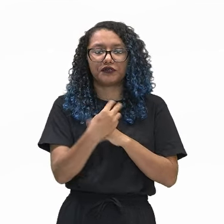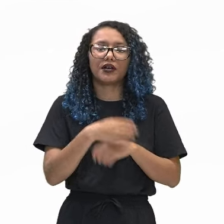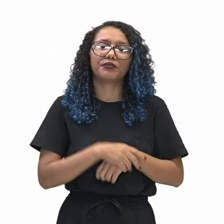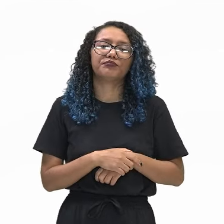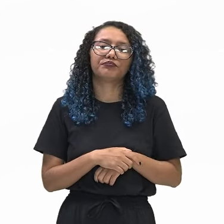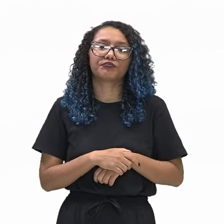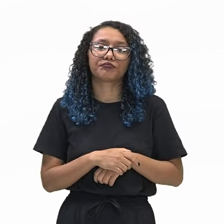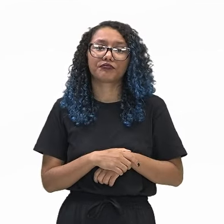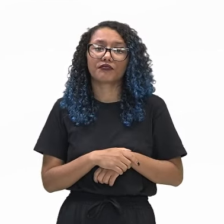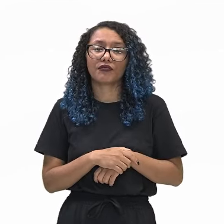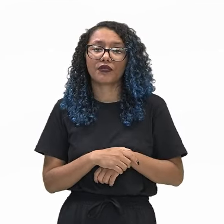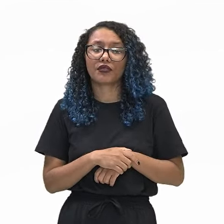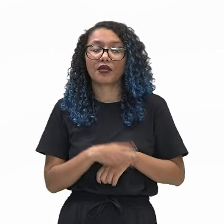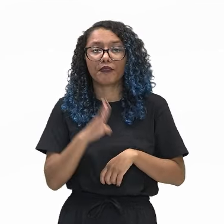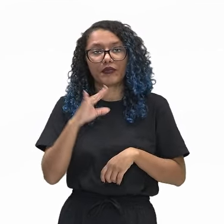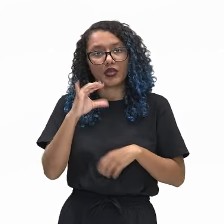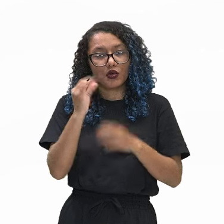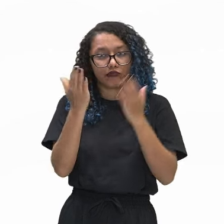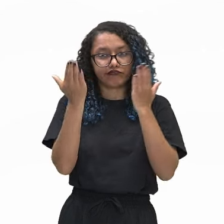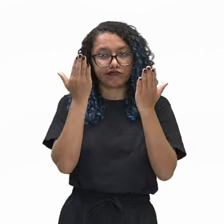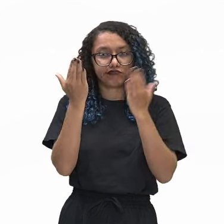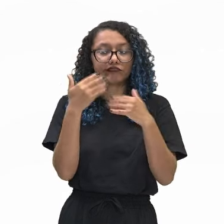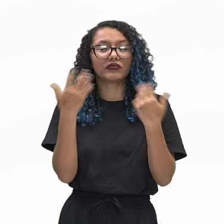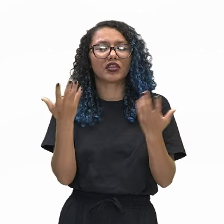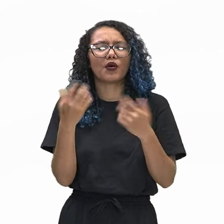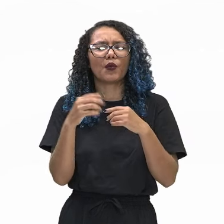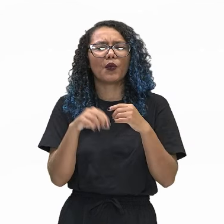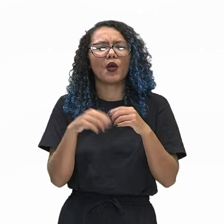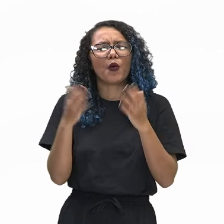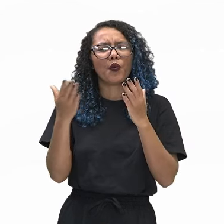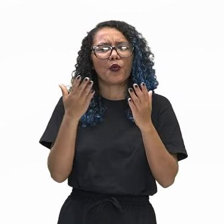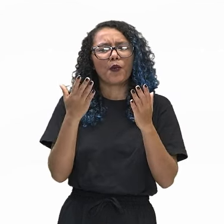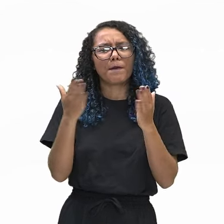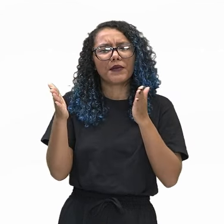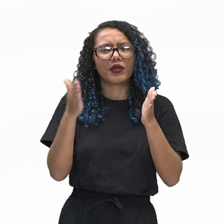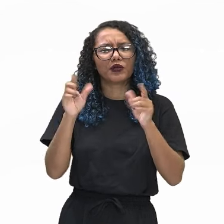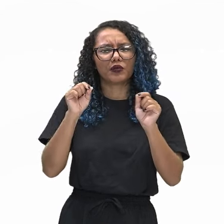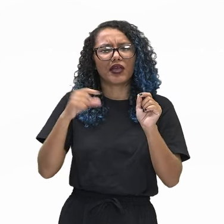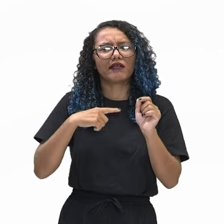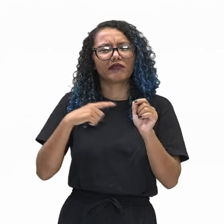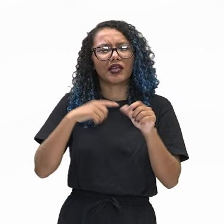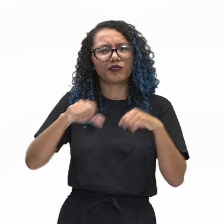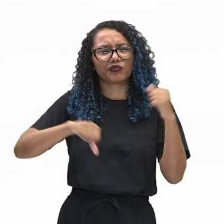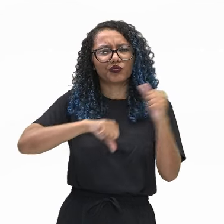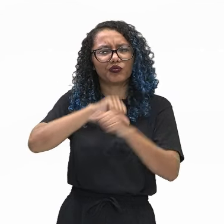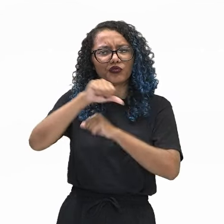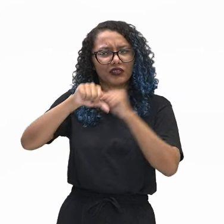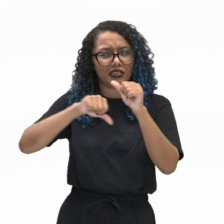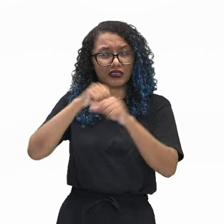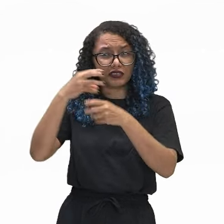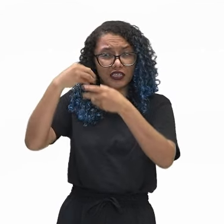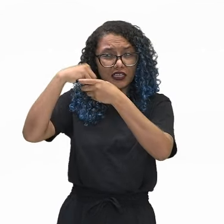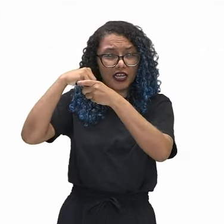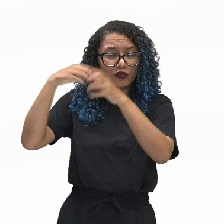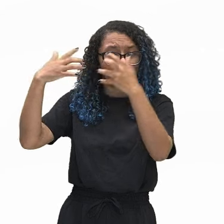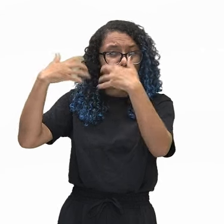Então, o período que apresenta transformações críticas no desenvolvimento do sistema nervoso,